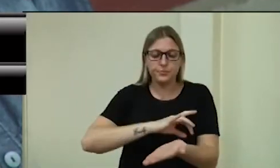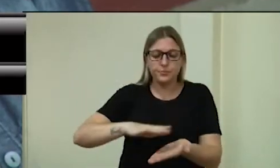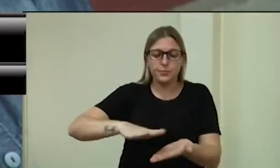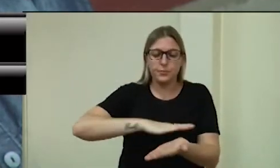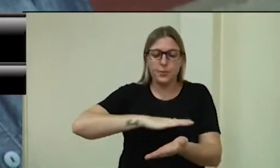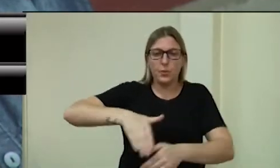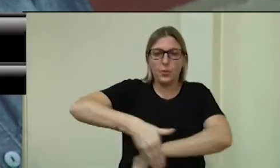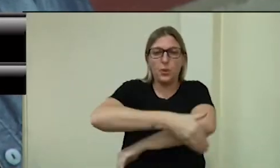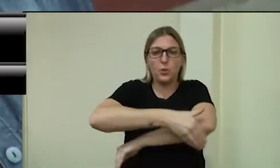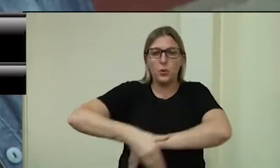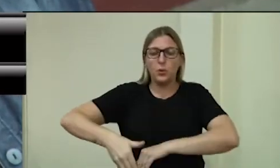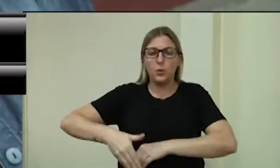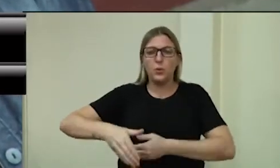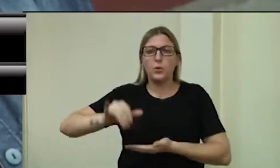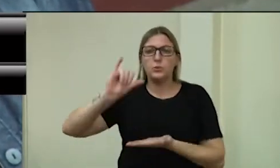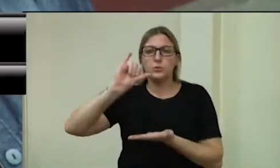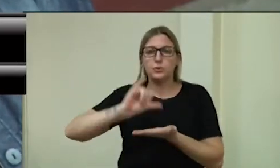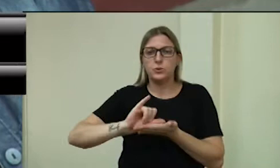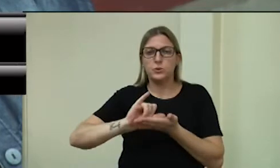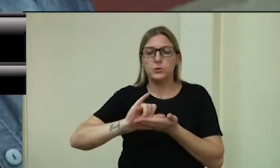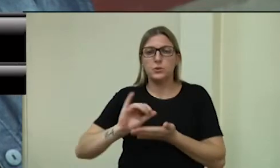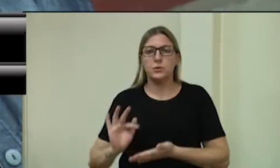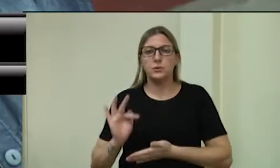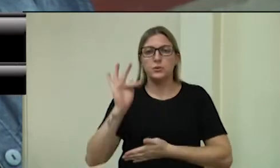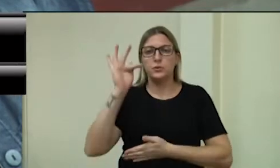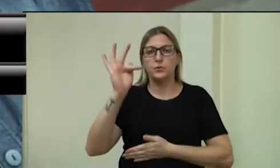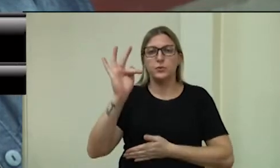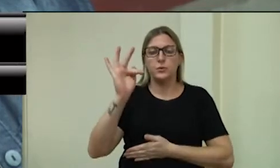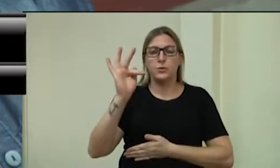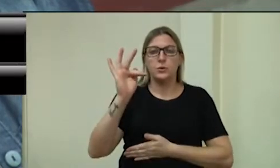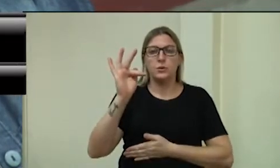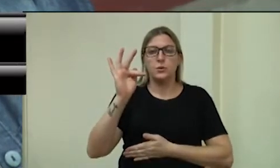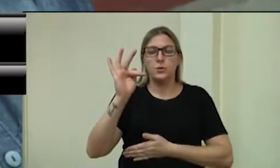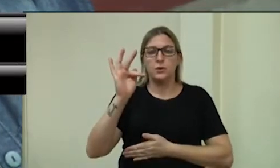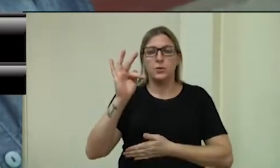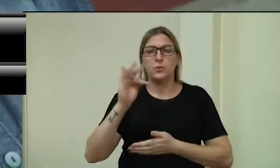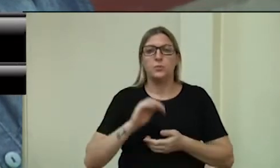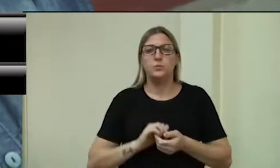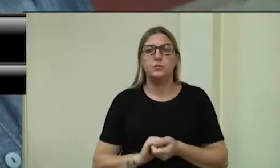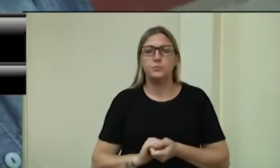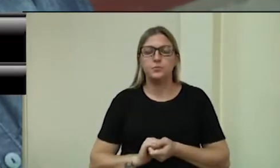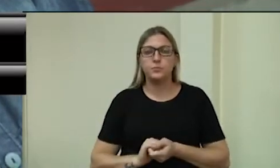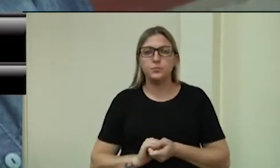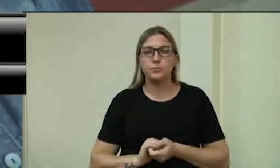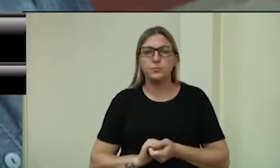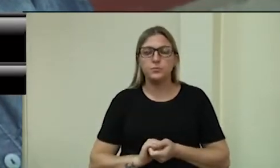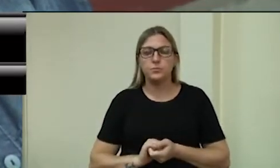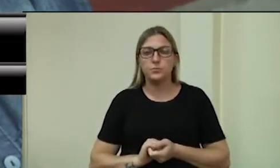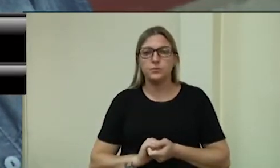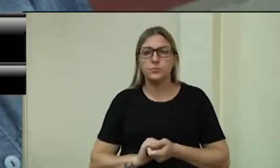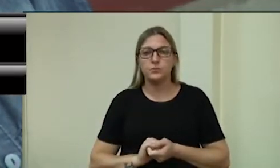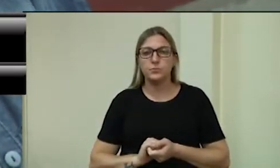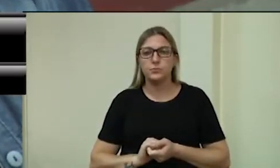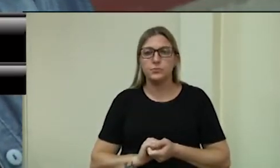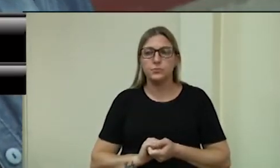rua Distrito Federal, no trecho entre Avenida 15 de Novembro e Rua Alberto Felauer.